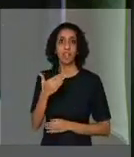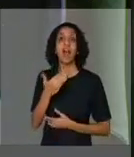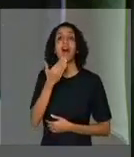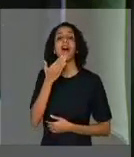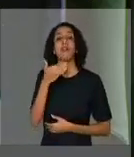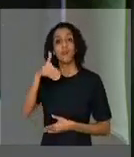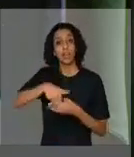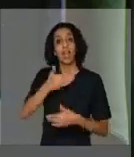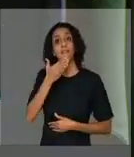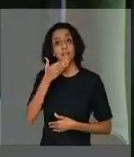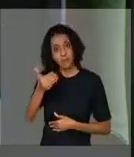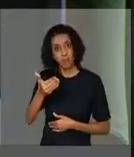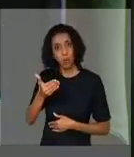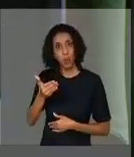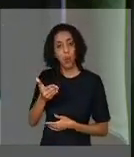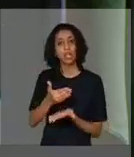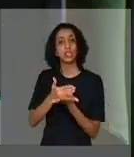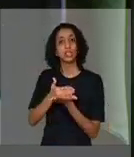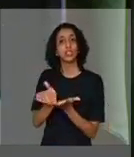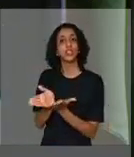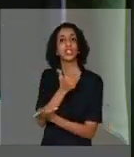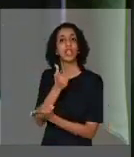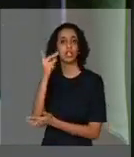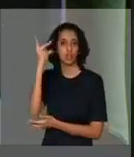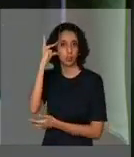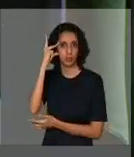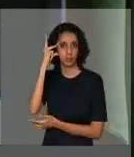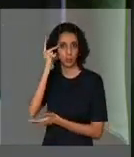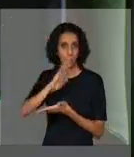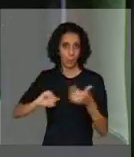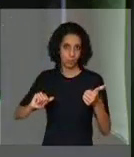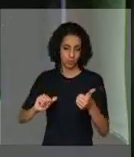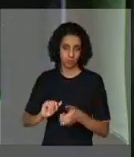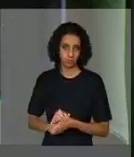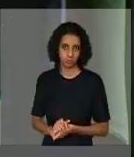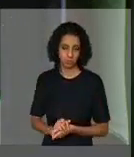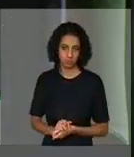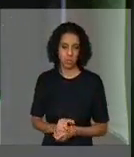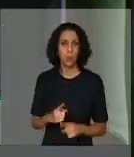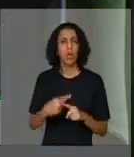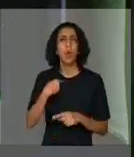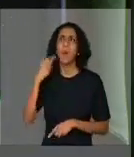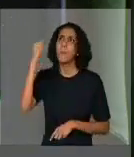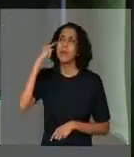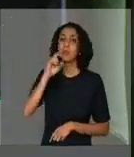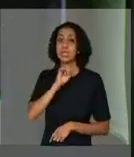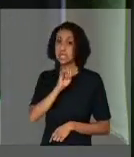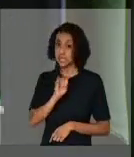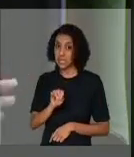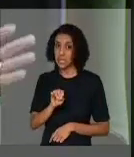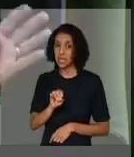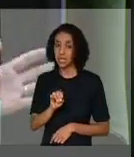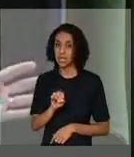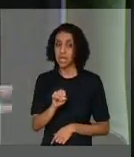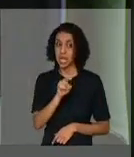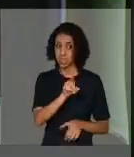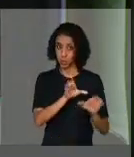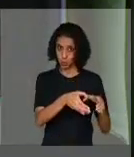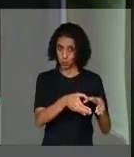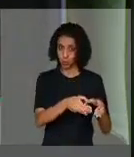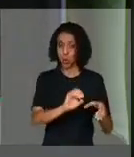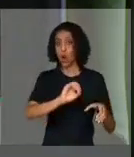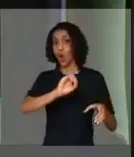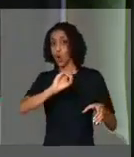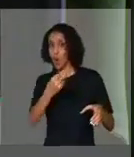da ex-presidente Dilma. Porque eu fico imaginando, seu presidente, se esse grupo, ou se a outra metade